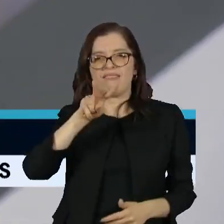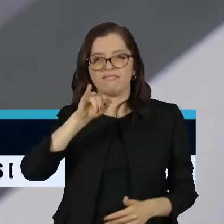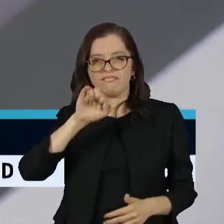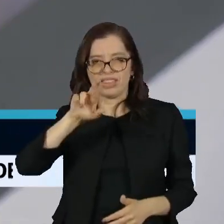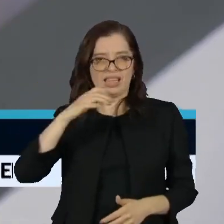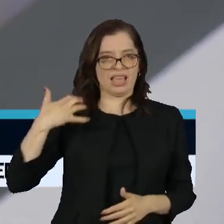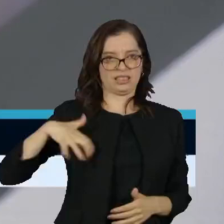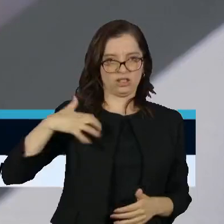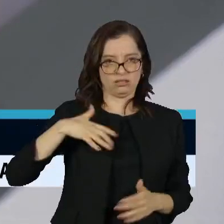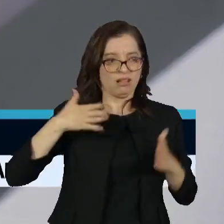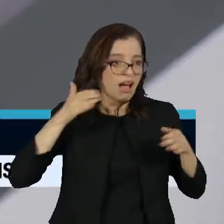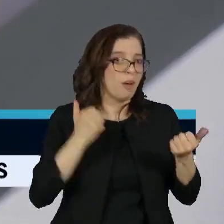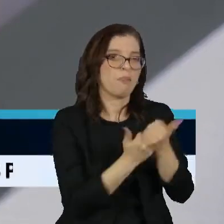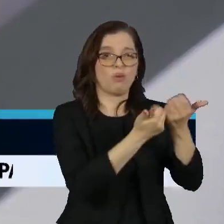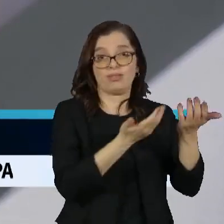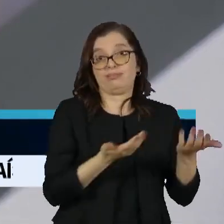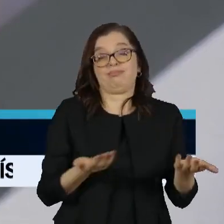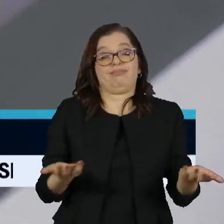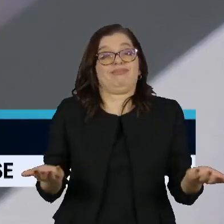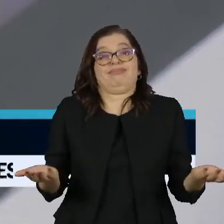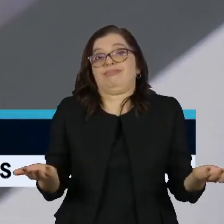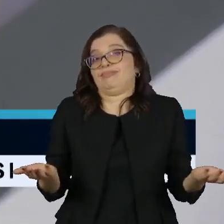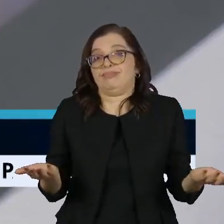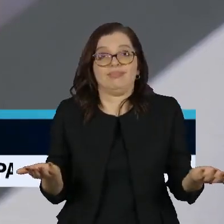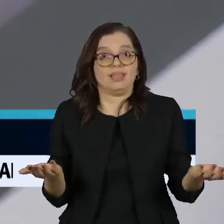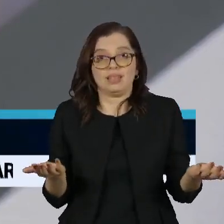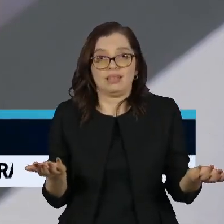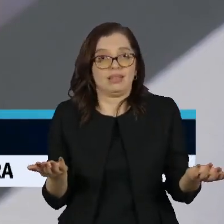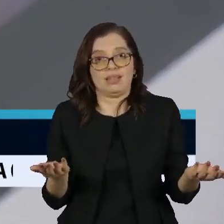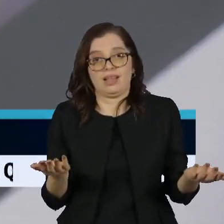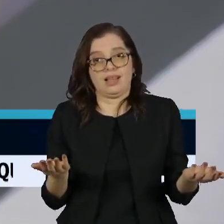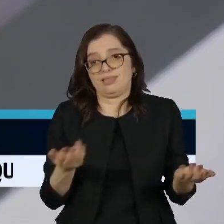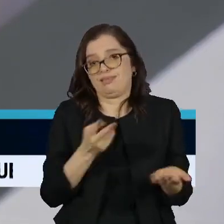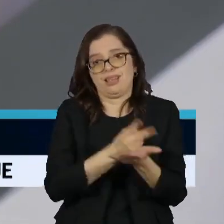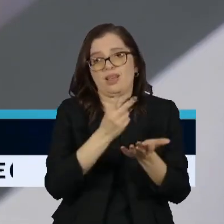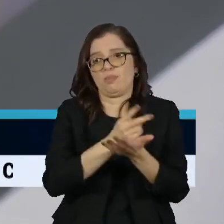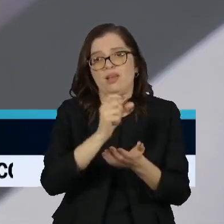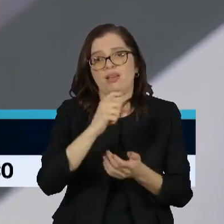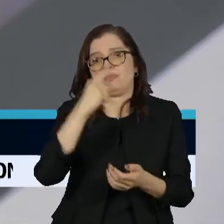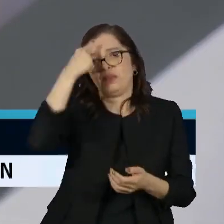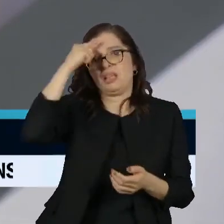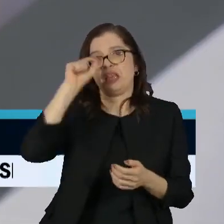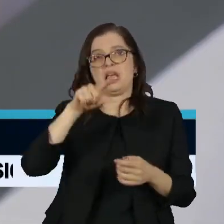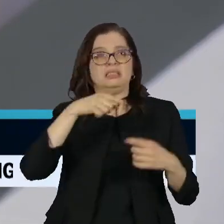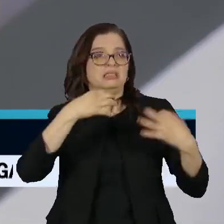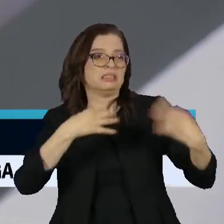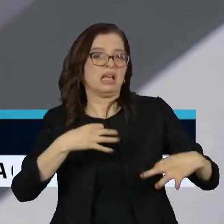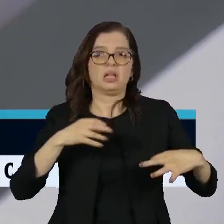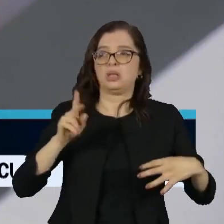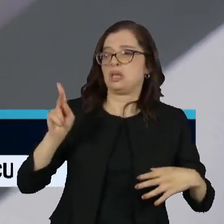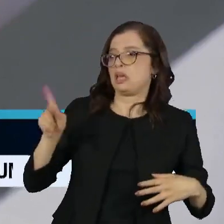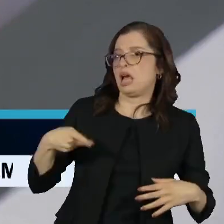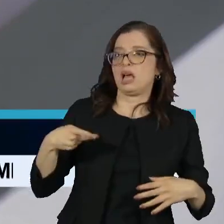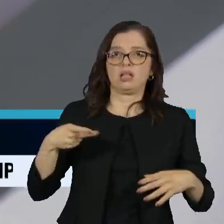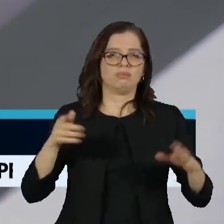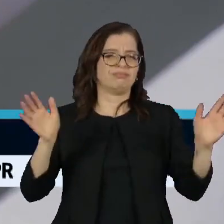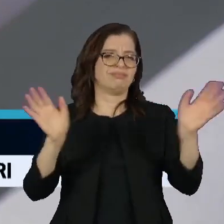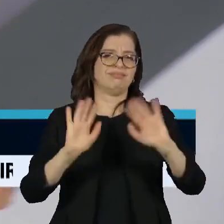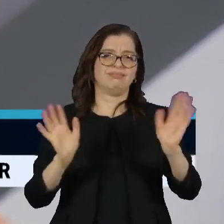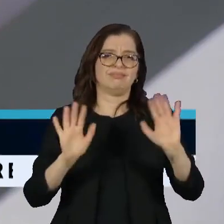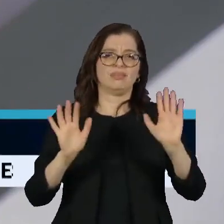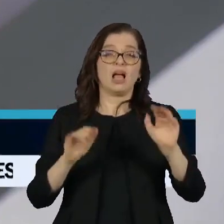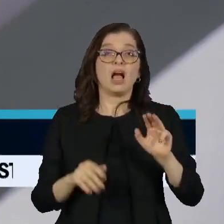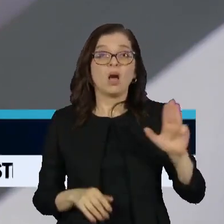que um lado está certo e o outro lado está errado. O que o Lula vem falhando, portanto, ao meu ver, é quebrar esse eleitorado